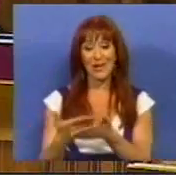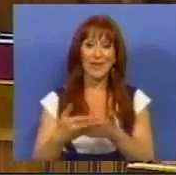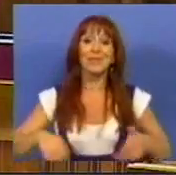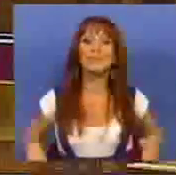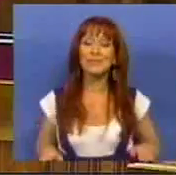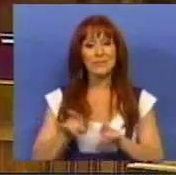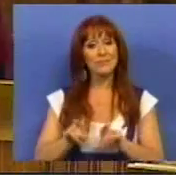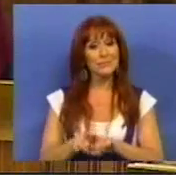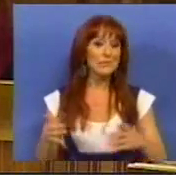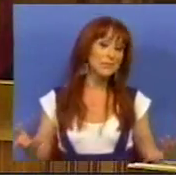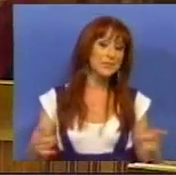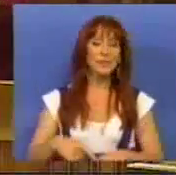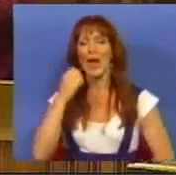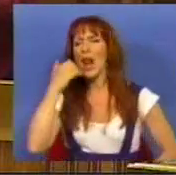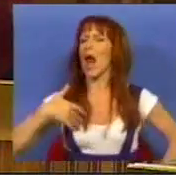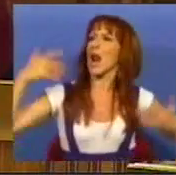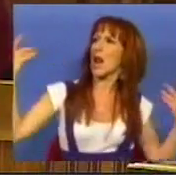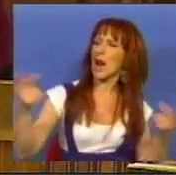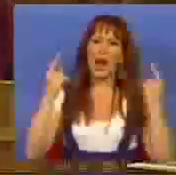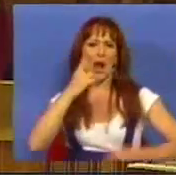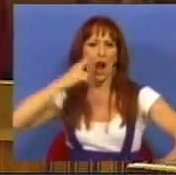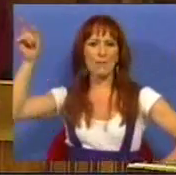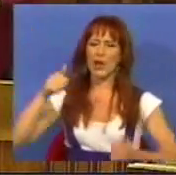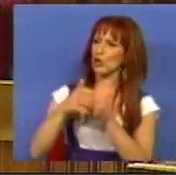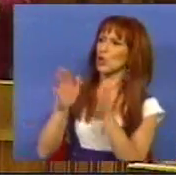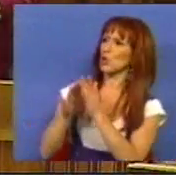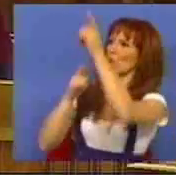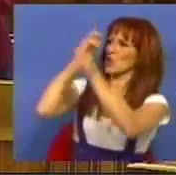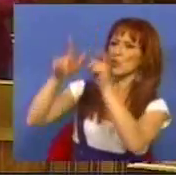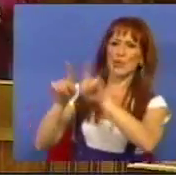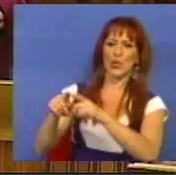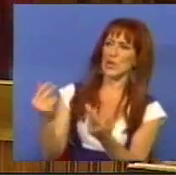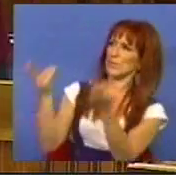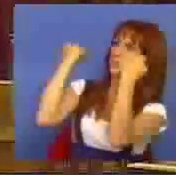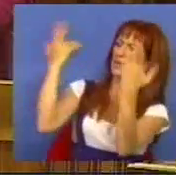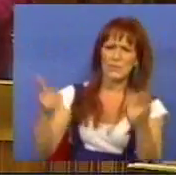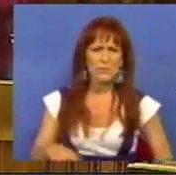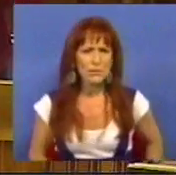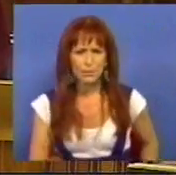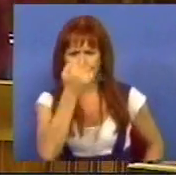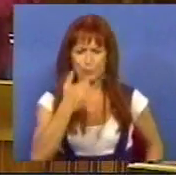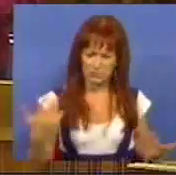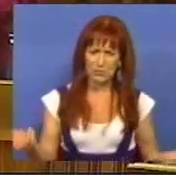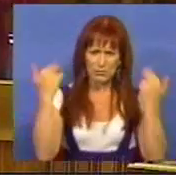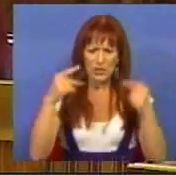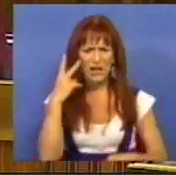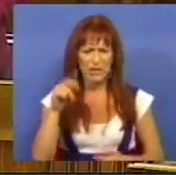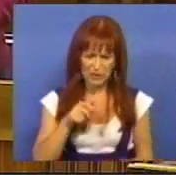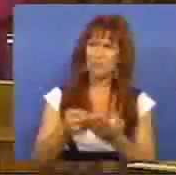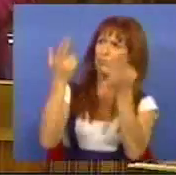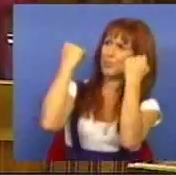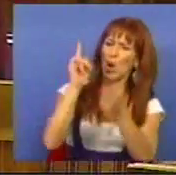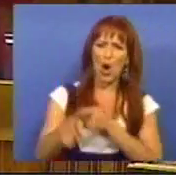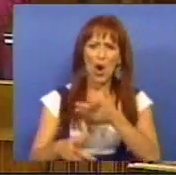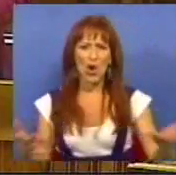Economia, que cegava de ir à Alemanha deixar toda a gente de cócoras, afinal de contas se conforma e vive de cócoras com